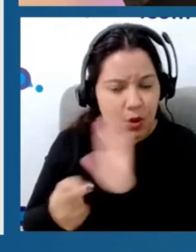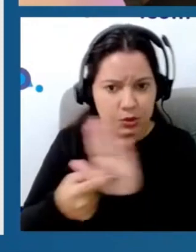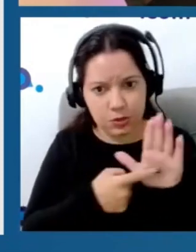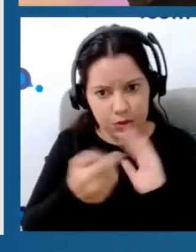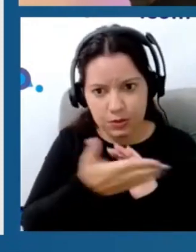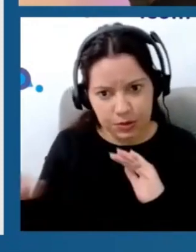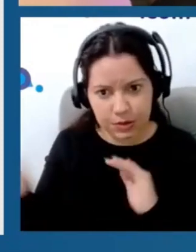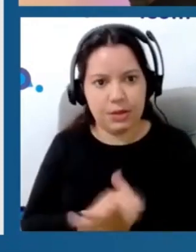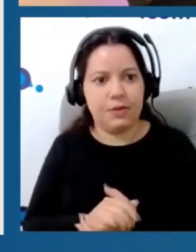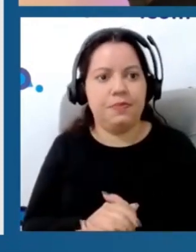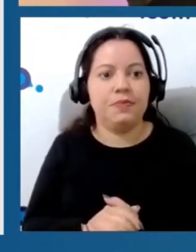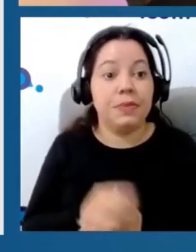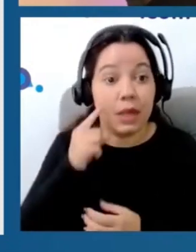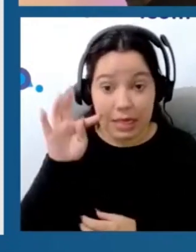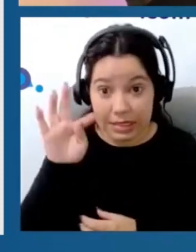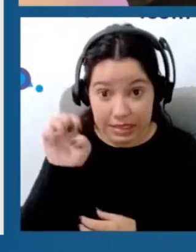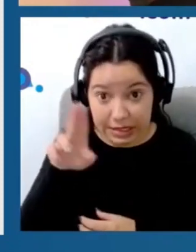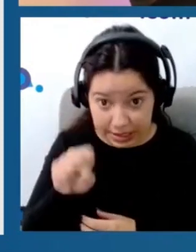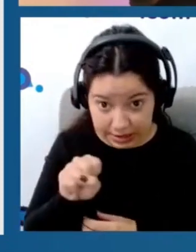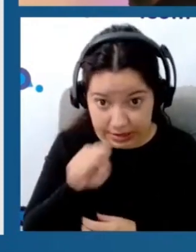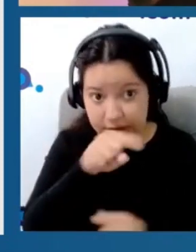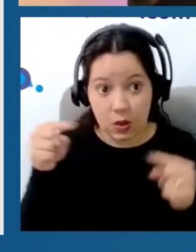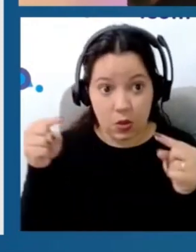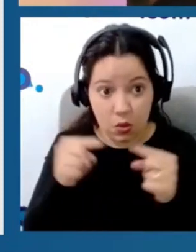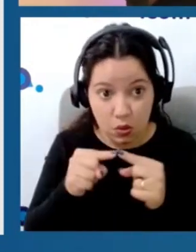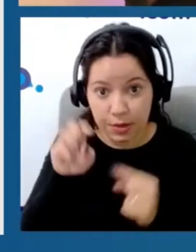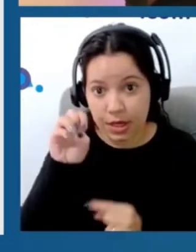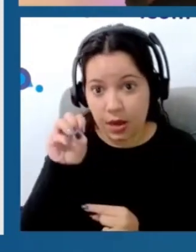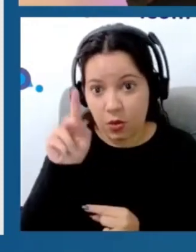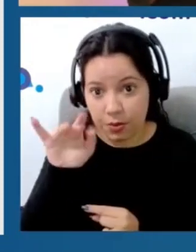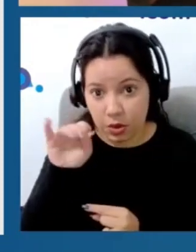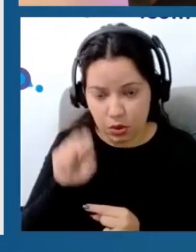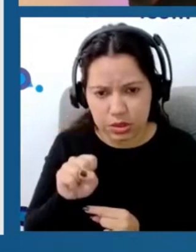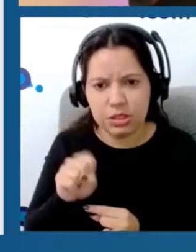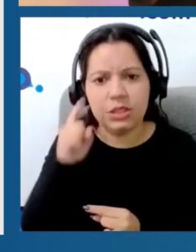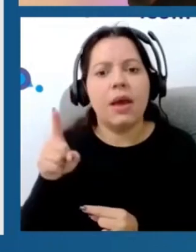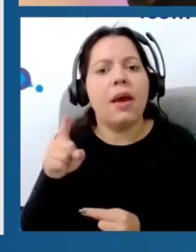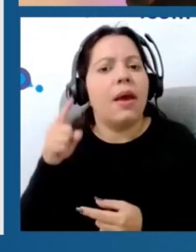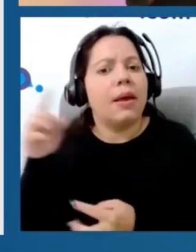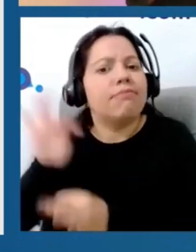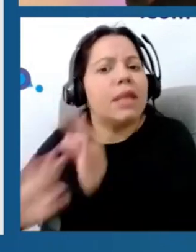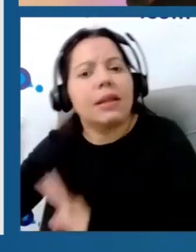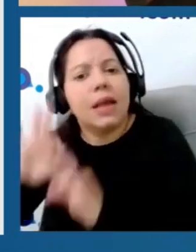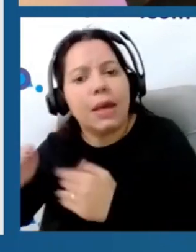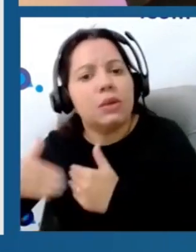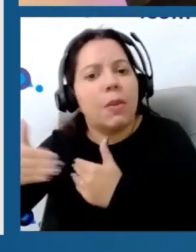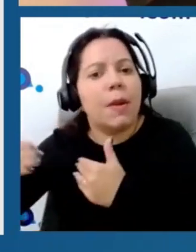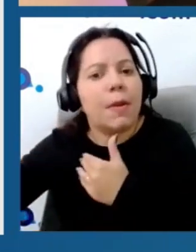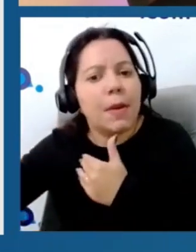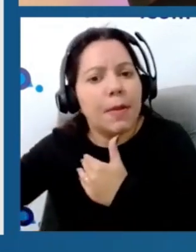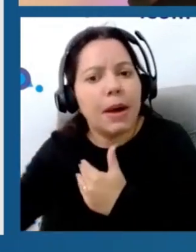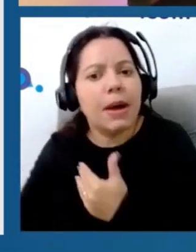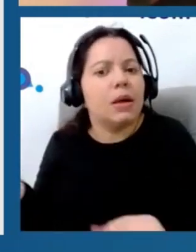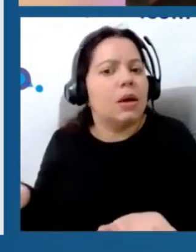Uma vez que a tens age através de mecanismos opioides, o que a gente espera de uma aplicação repetida ao longo do tempo, como se faz